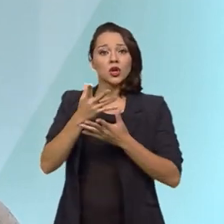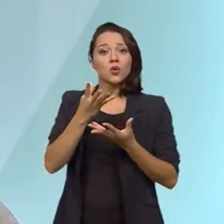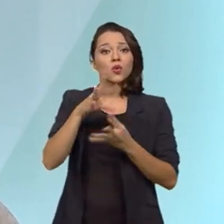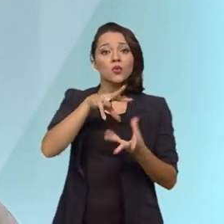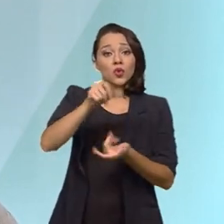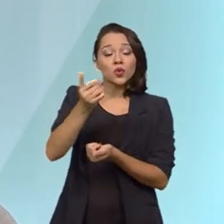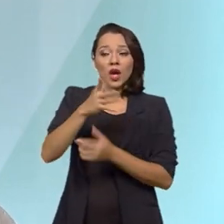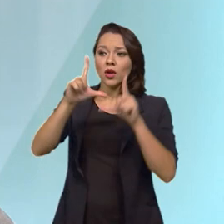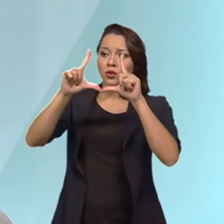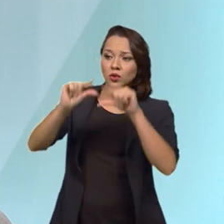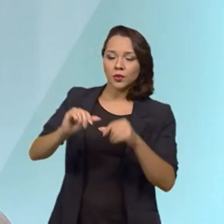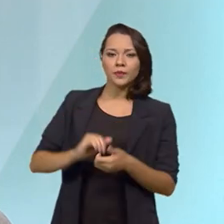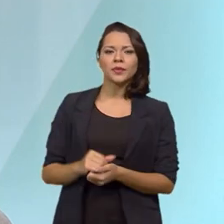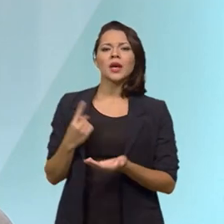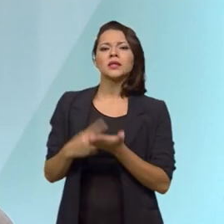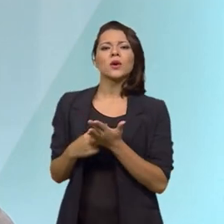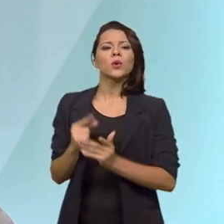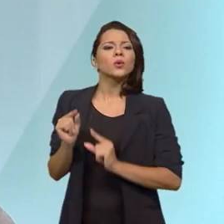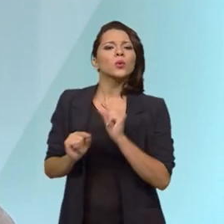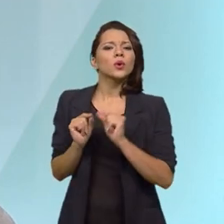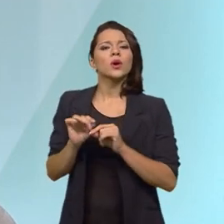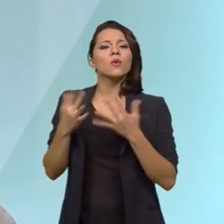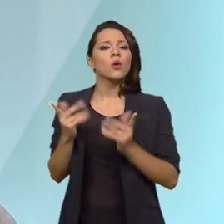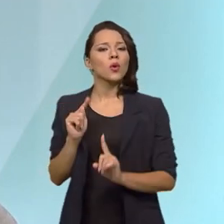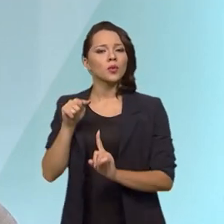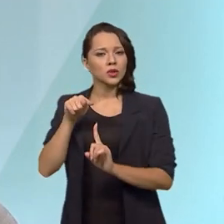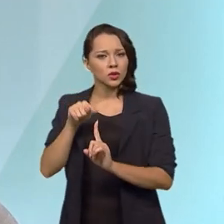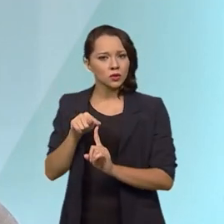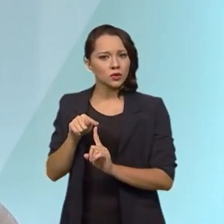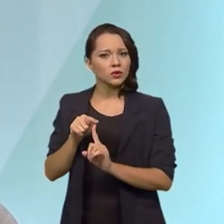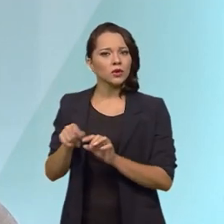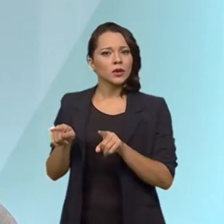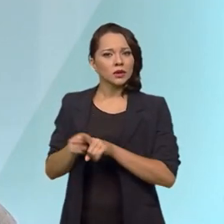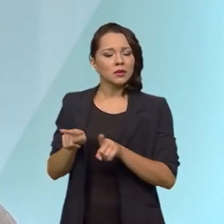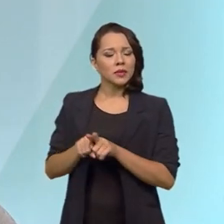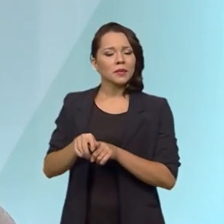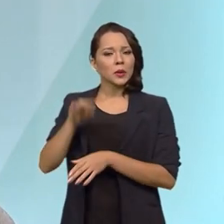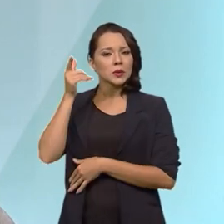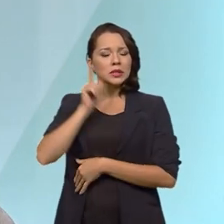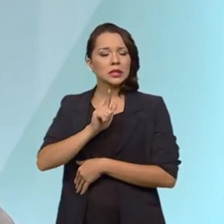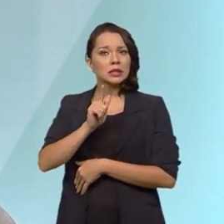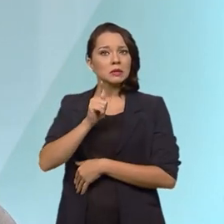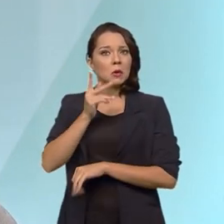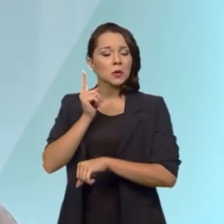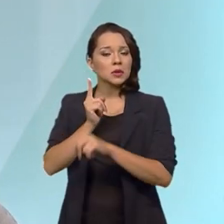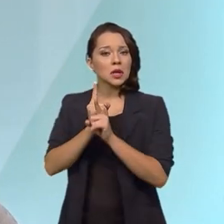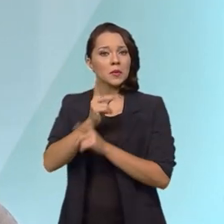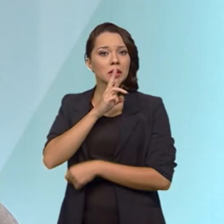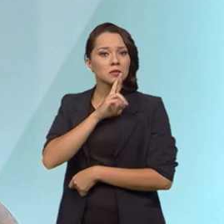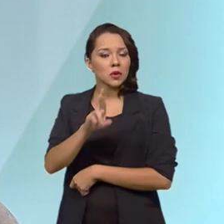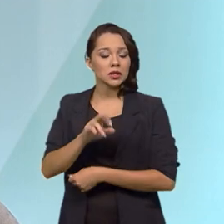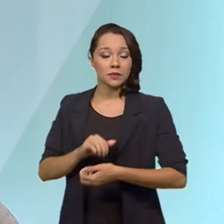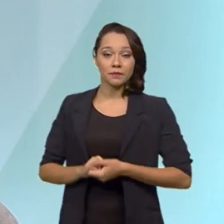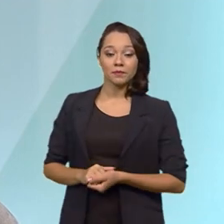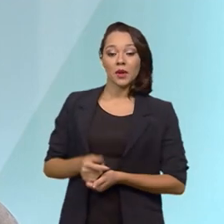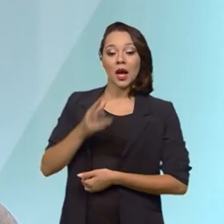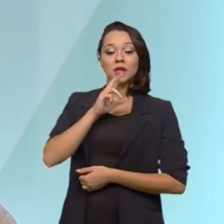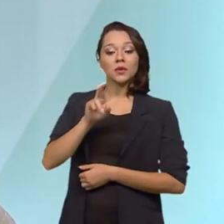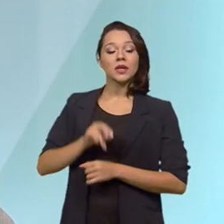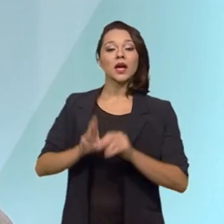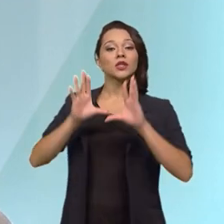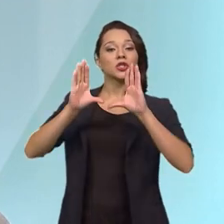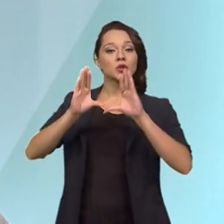é o objetivo desse acordo e qual é o objetivo para a gente achar uma solução para isso? A solução está na